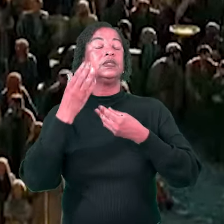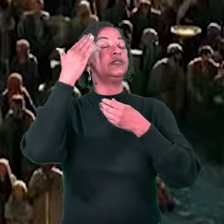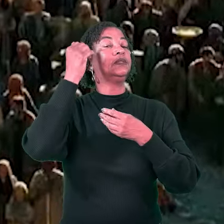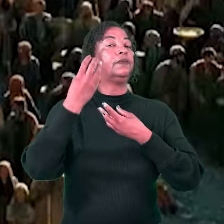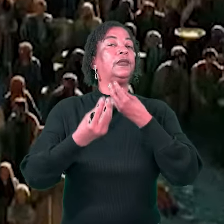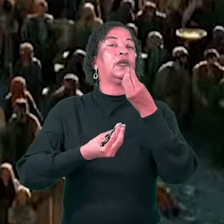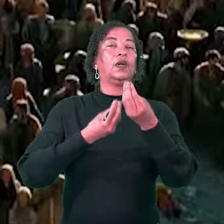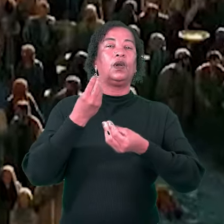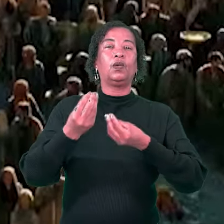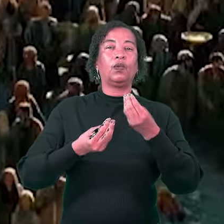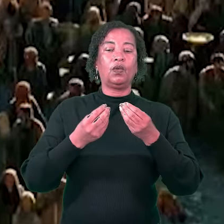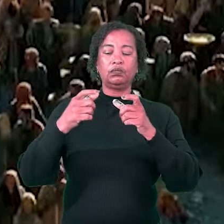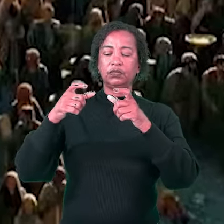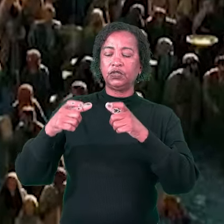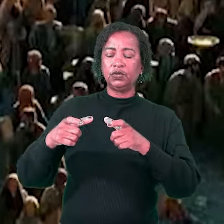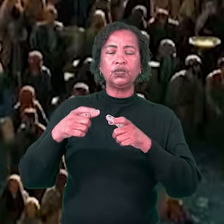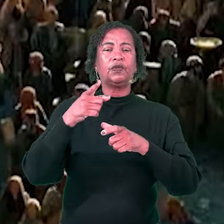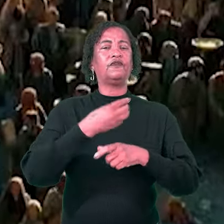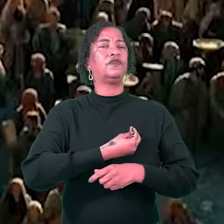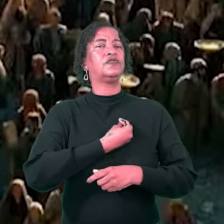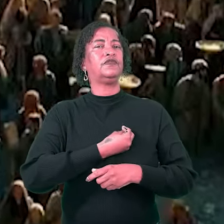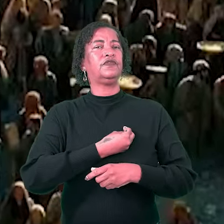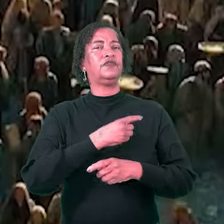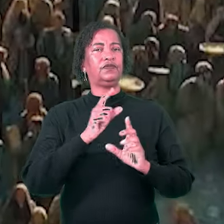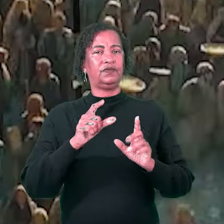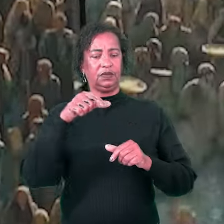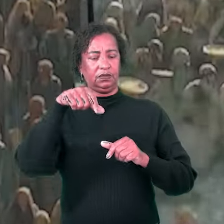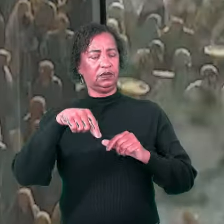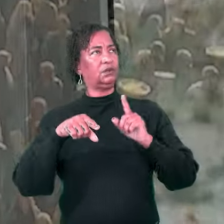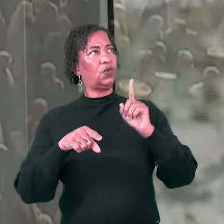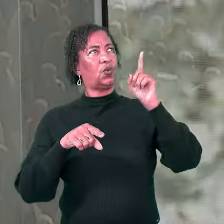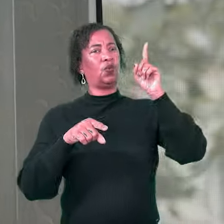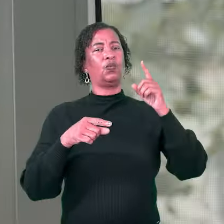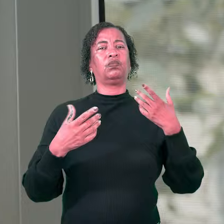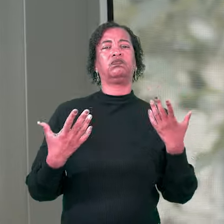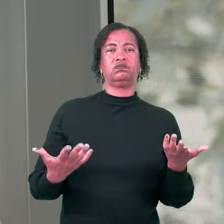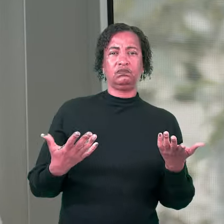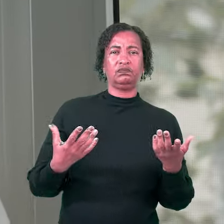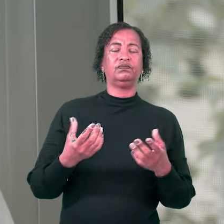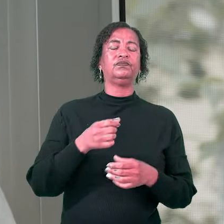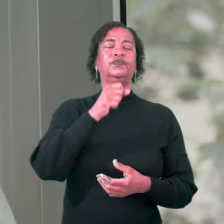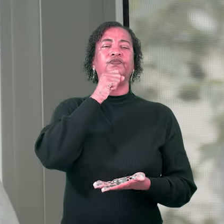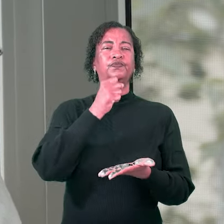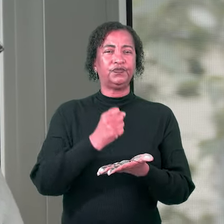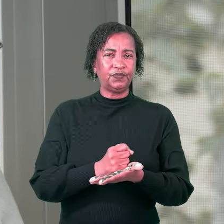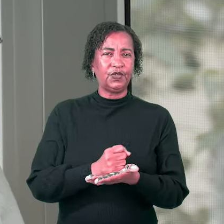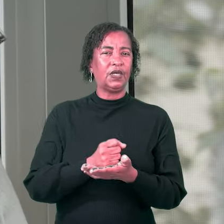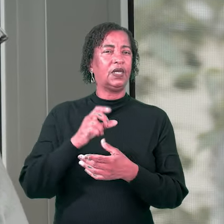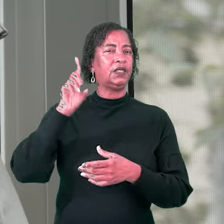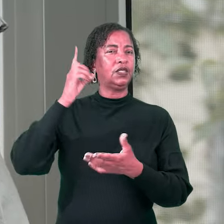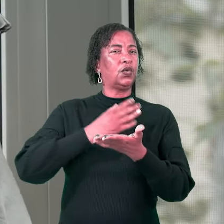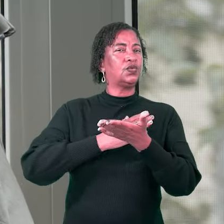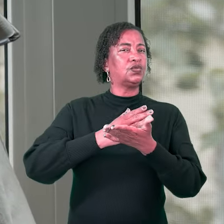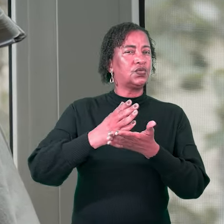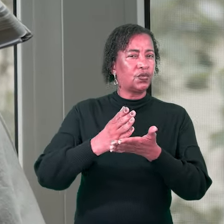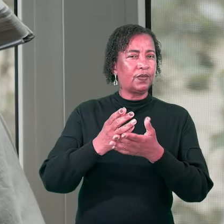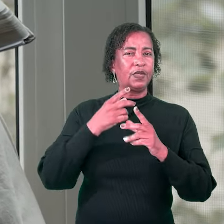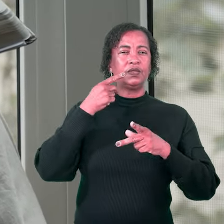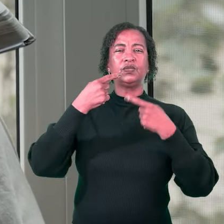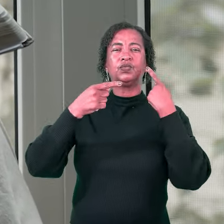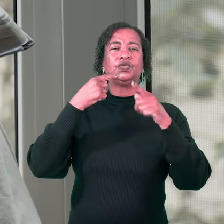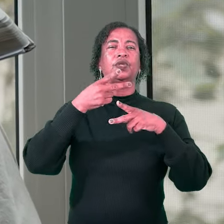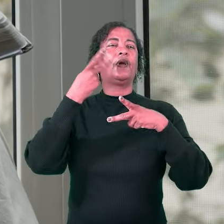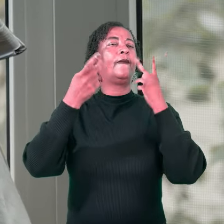em qual desses lugares você está. No Velho Testamento, Deus inicia o diálogo conosco perguntando. Onde está você?